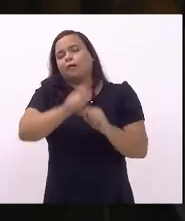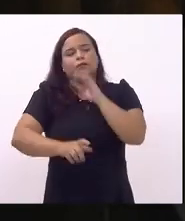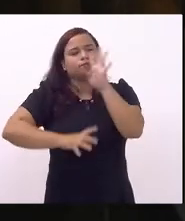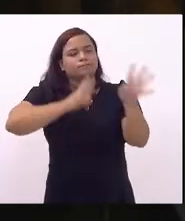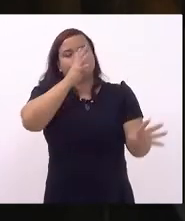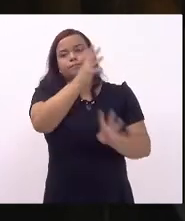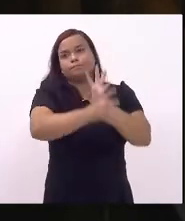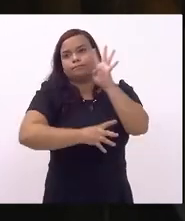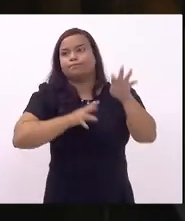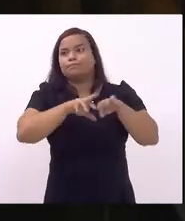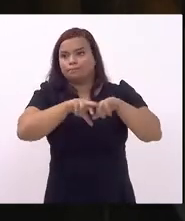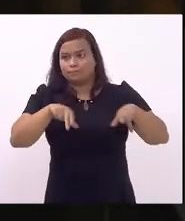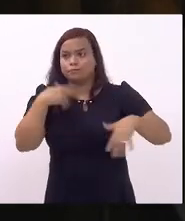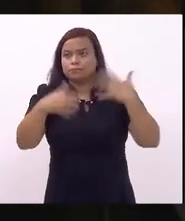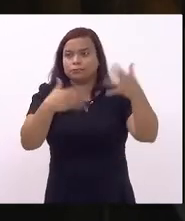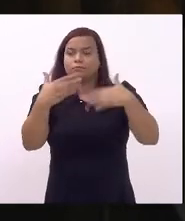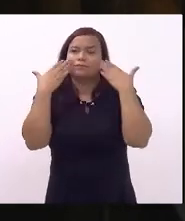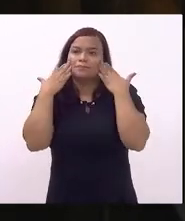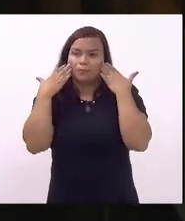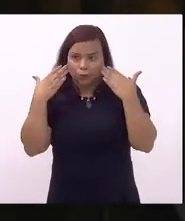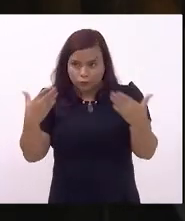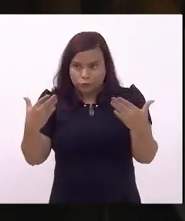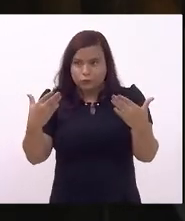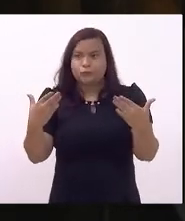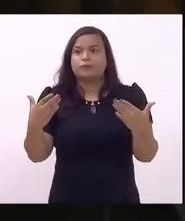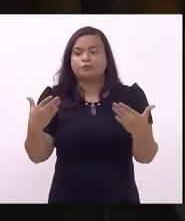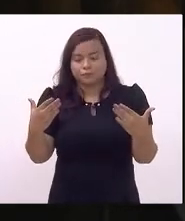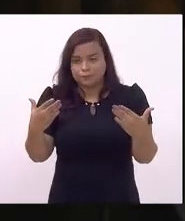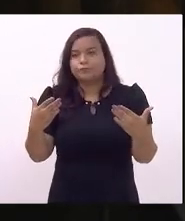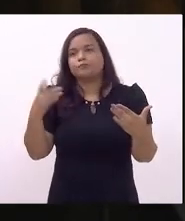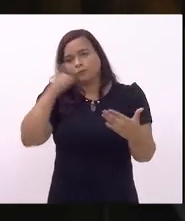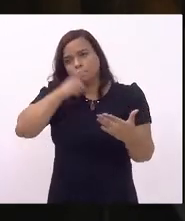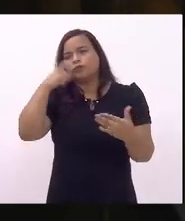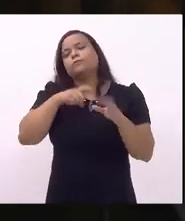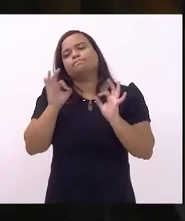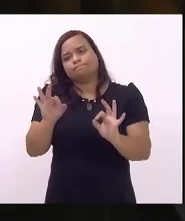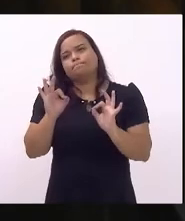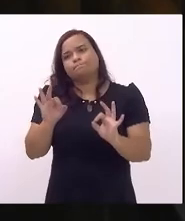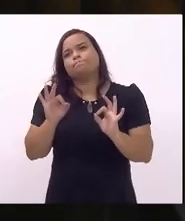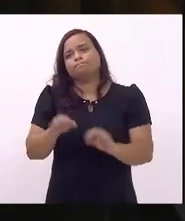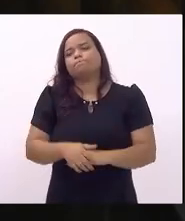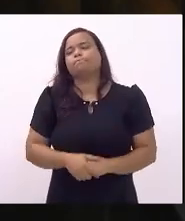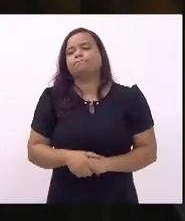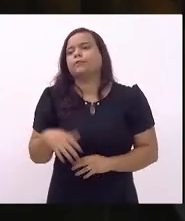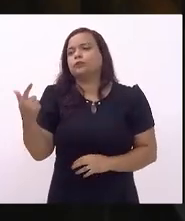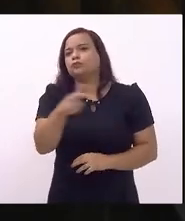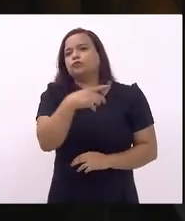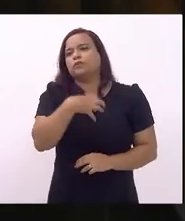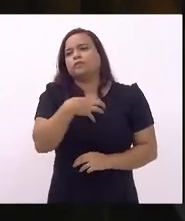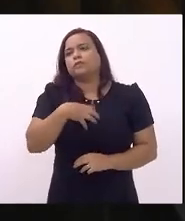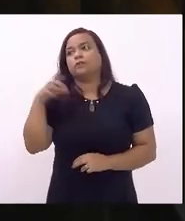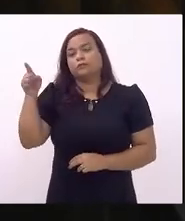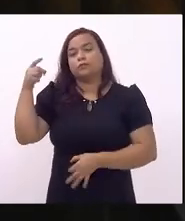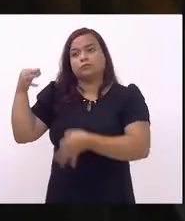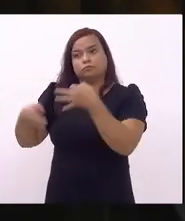que posteriormente foram rejeitadas e tornadas como eu disse sem efeito pela própria